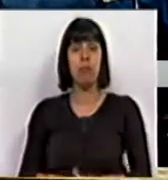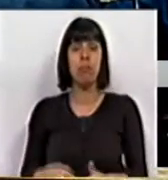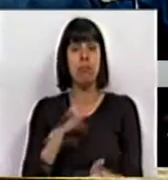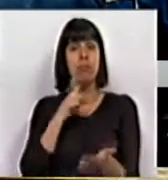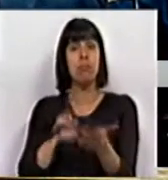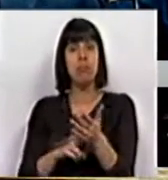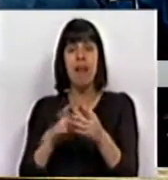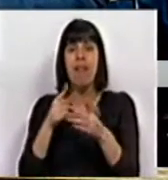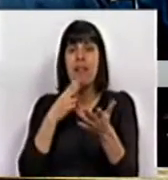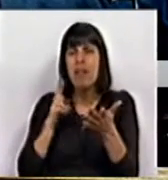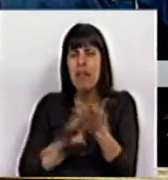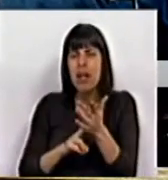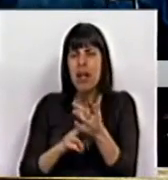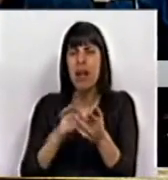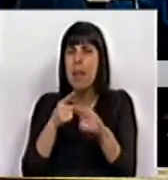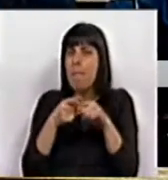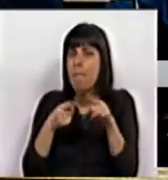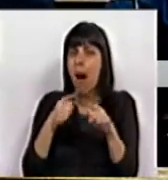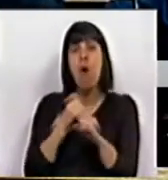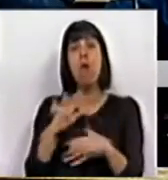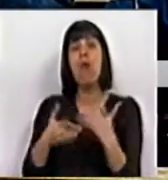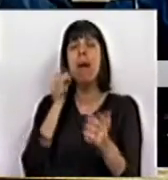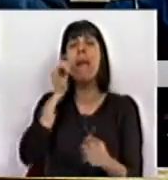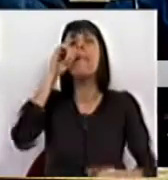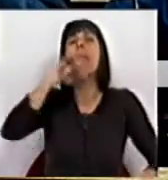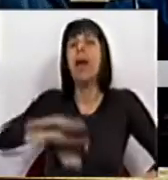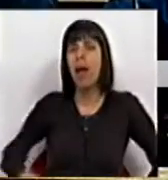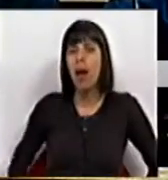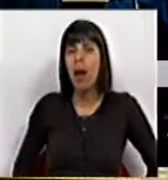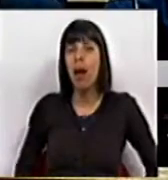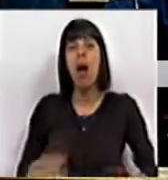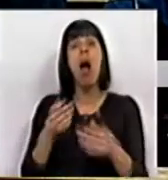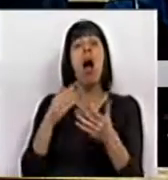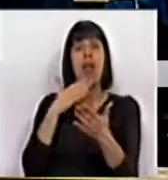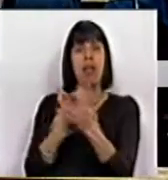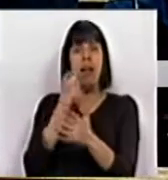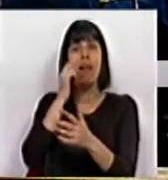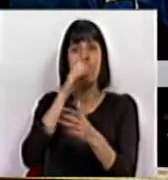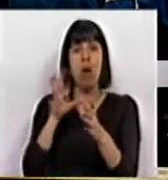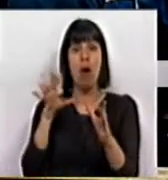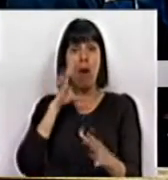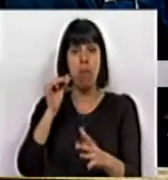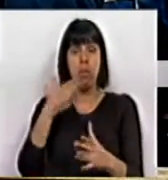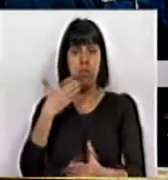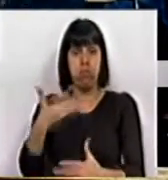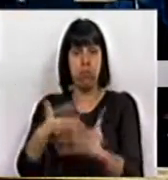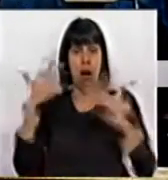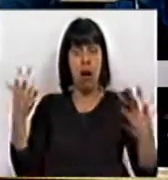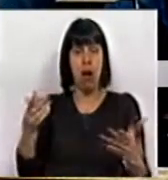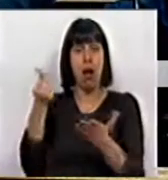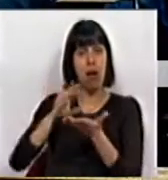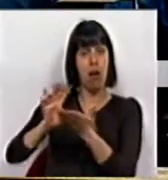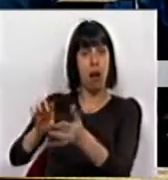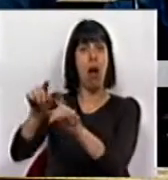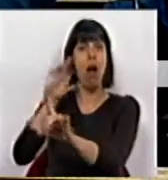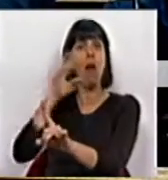De facto, é uma meia-verdade. Funcionou, mas a questão está a saber para quem. Funcionou para os megabancos alemães? Para